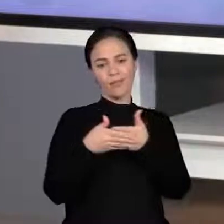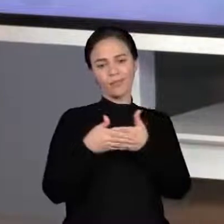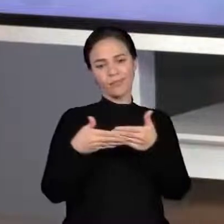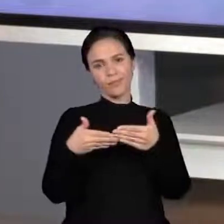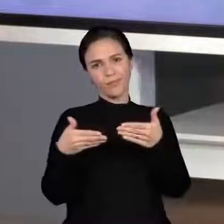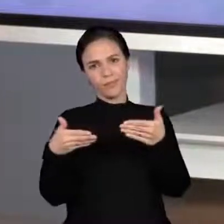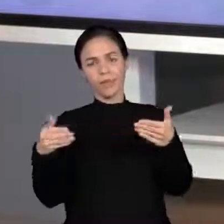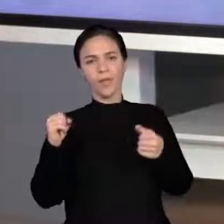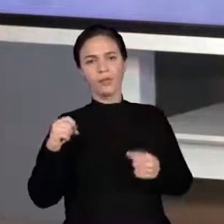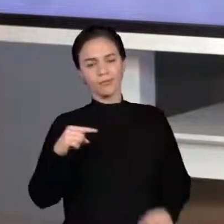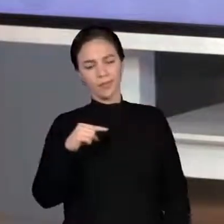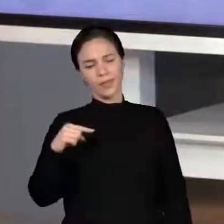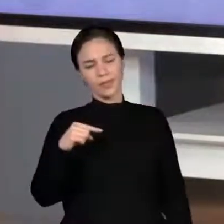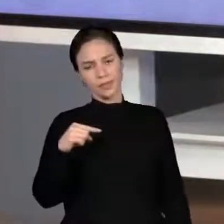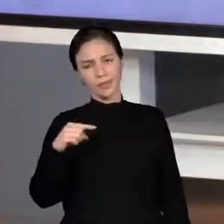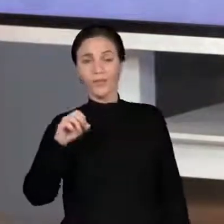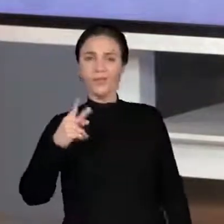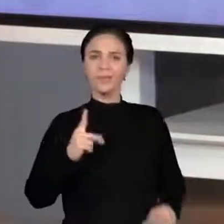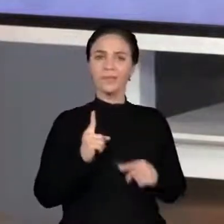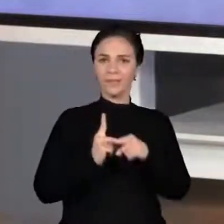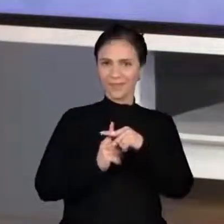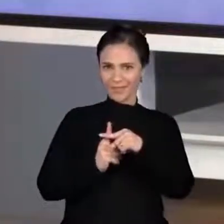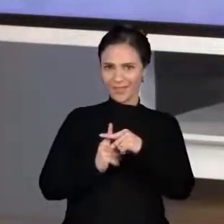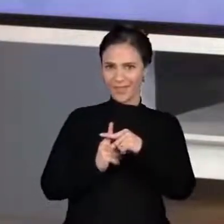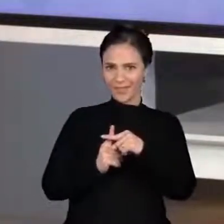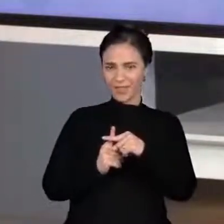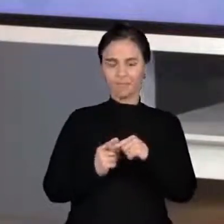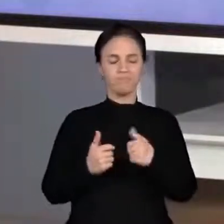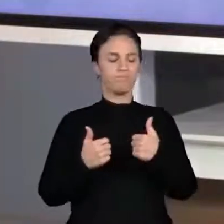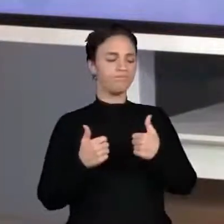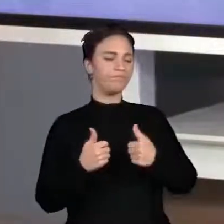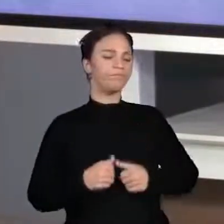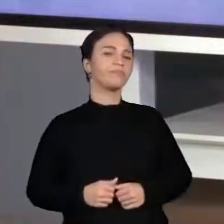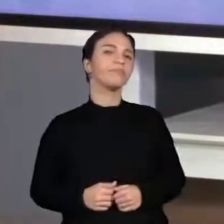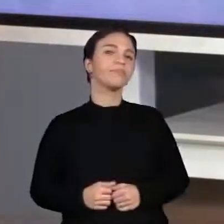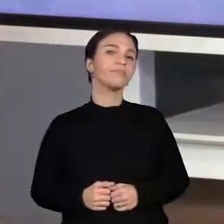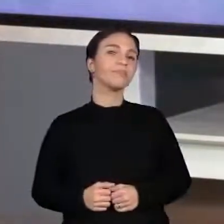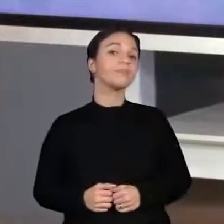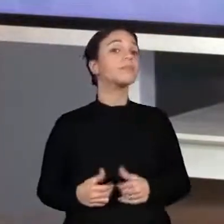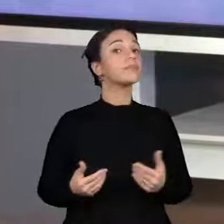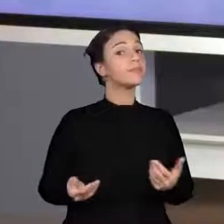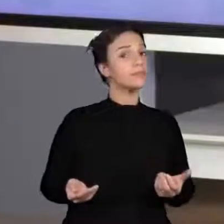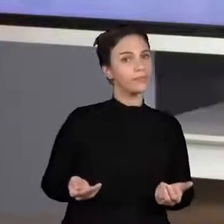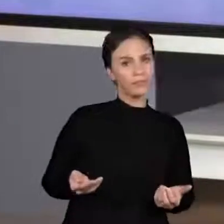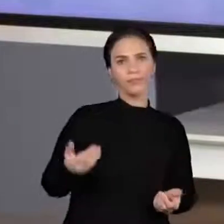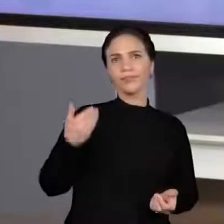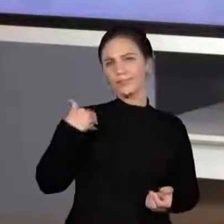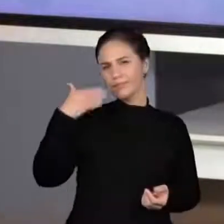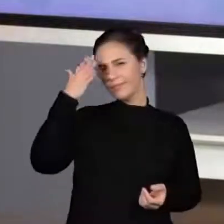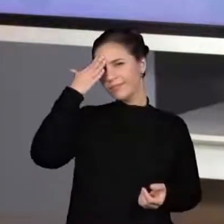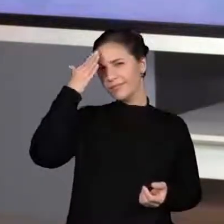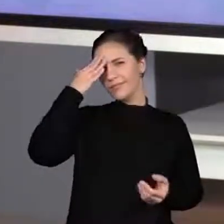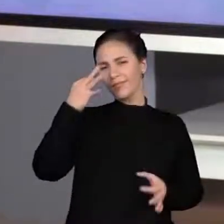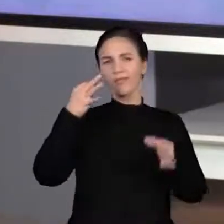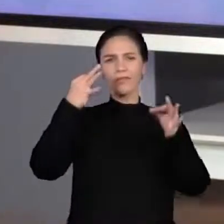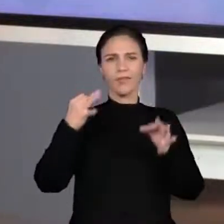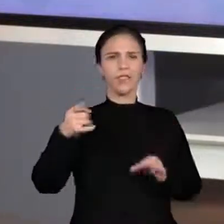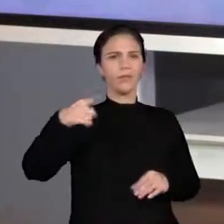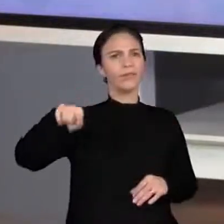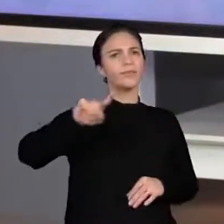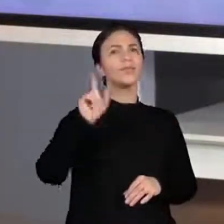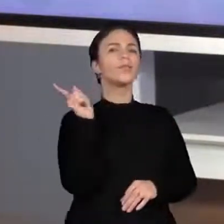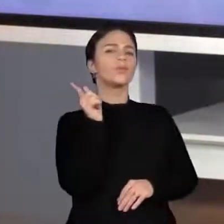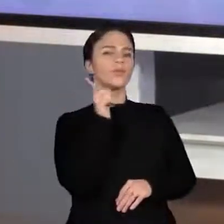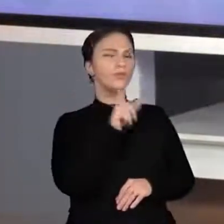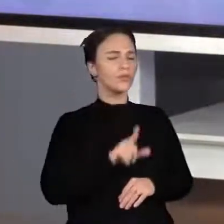subtraindo ou adicionando. Beleza, né? Tenho certeza que vocês conseguiram fazer.